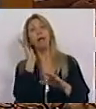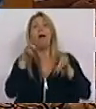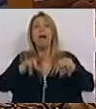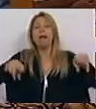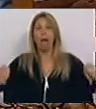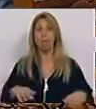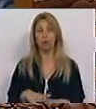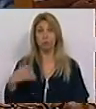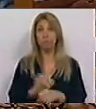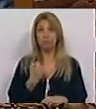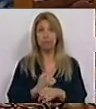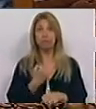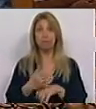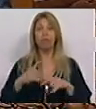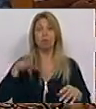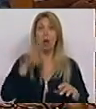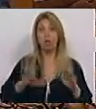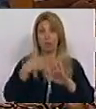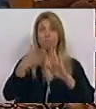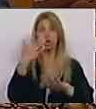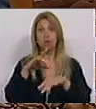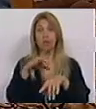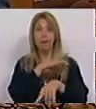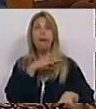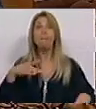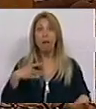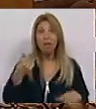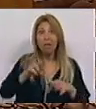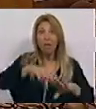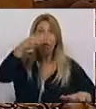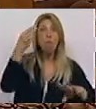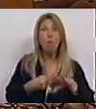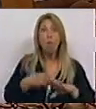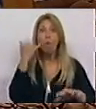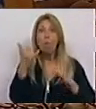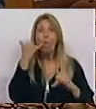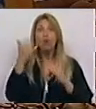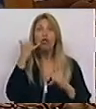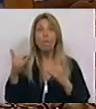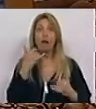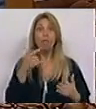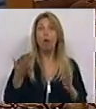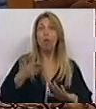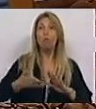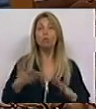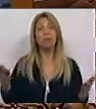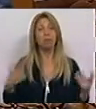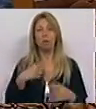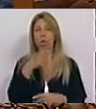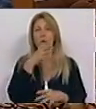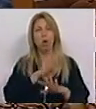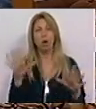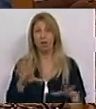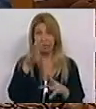duplicaram os tempos médios de espera pelo entendimento de chamadas. Mas é o cenário dramático que atualmente se vive em muitas das urgências dos hospitais